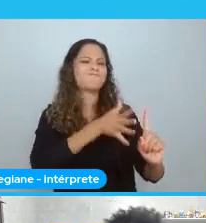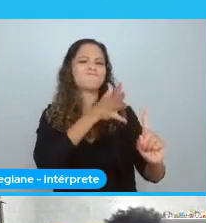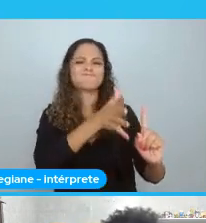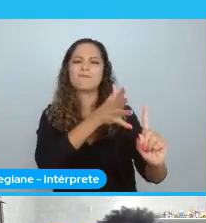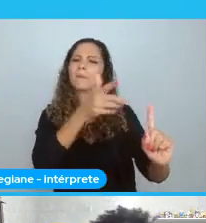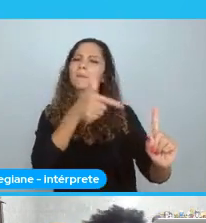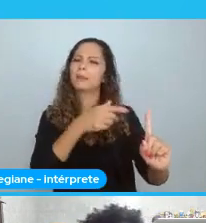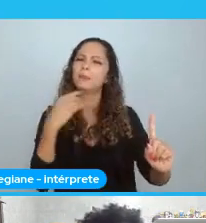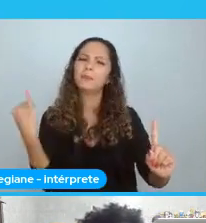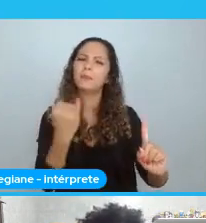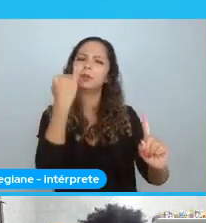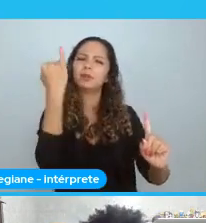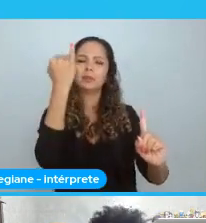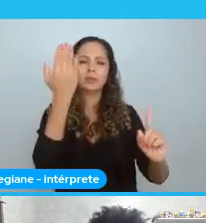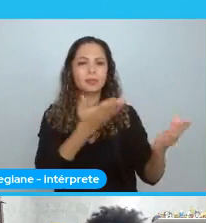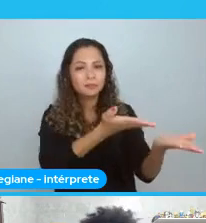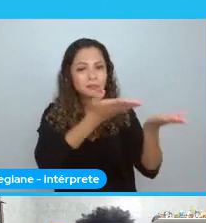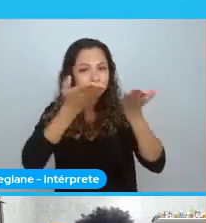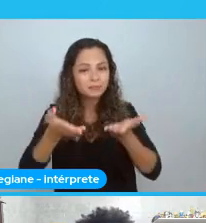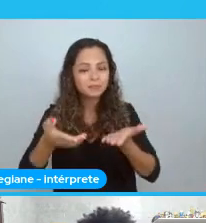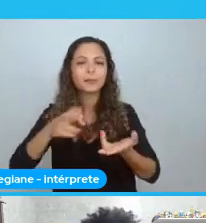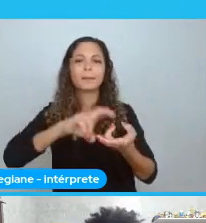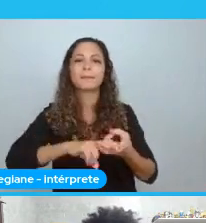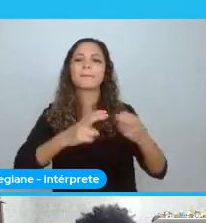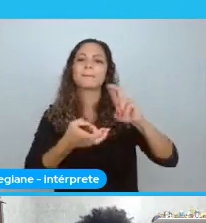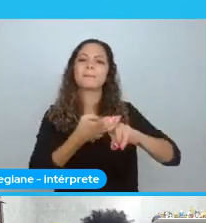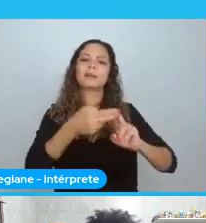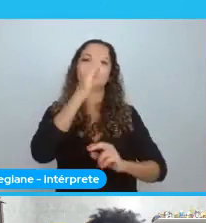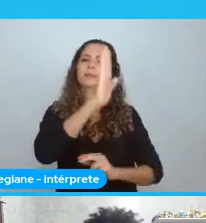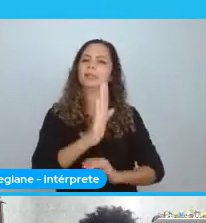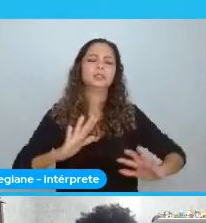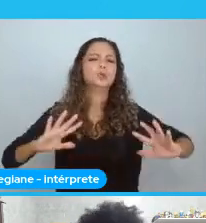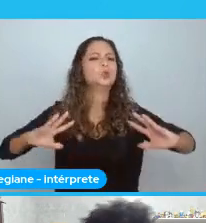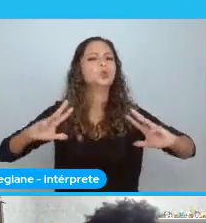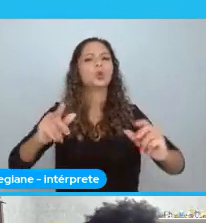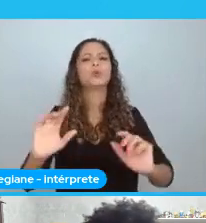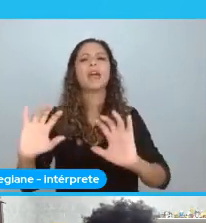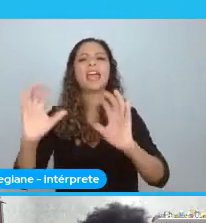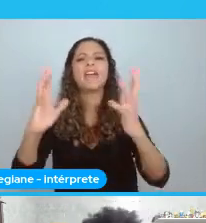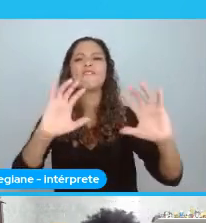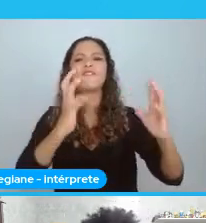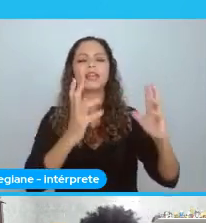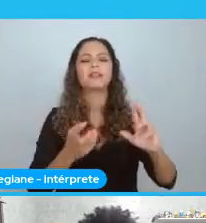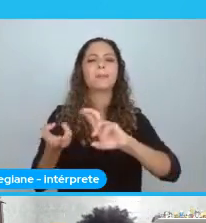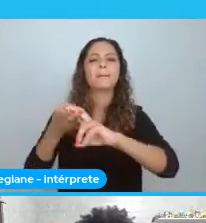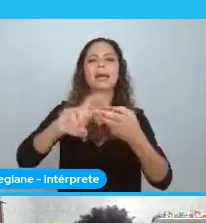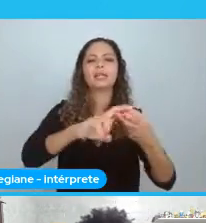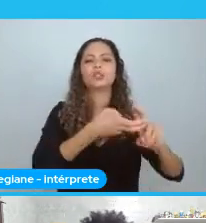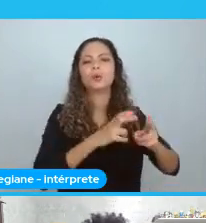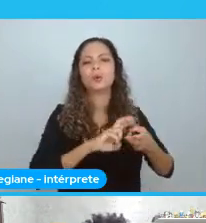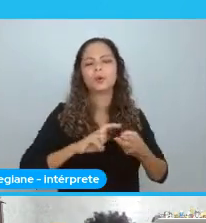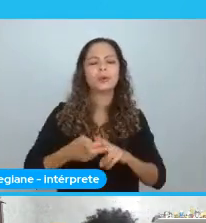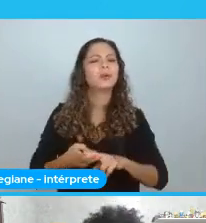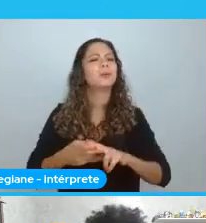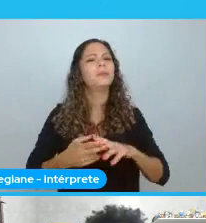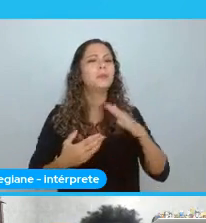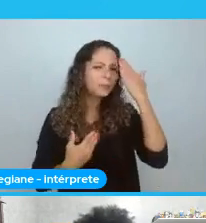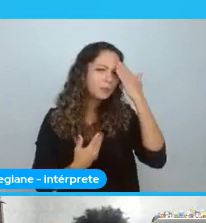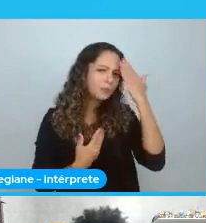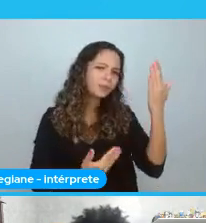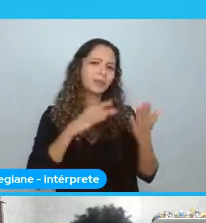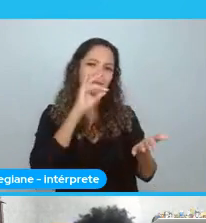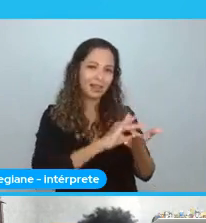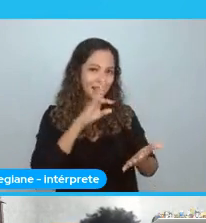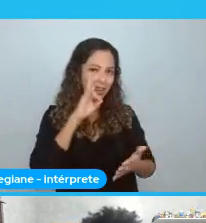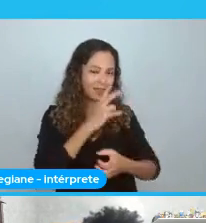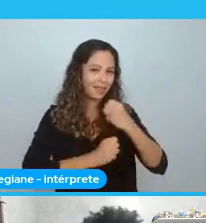necessária. Nessa Python Brasil. Nos eventos Python. Enfim. Ana Dulce. Muito obrigada. Como eu disse naquele ano. Eu retifico o